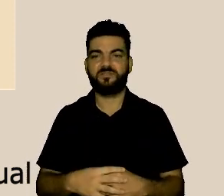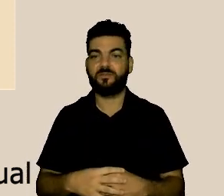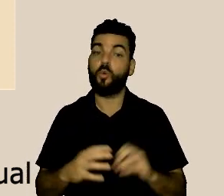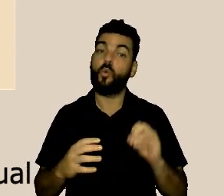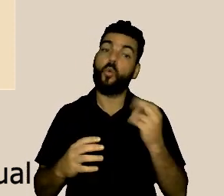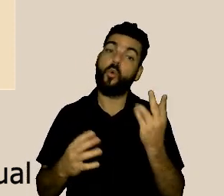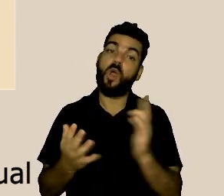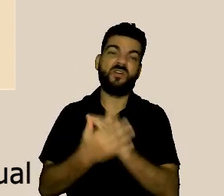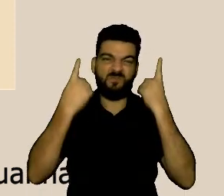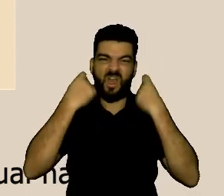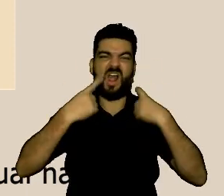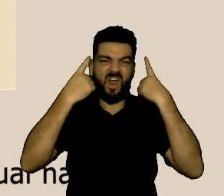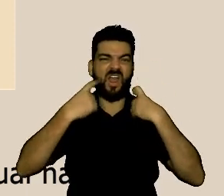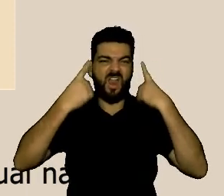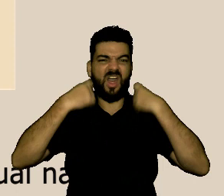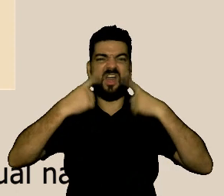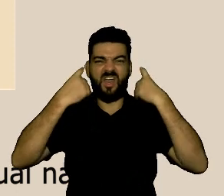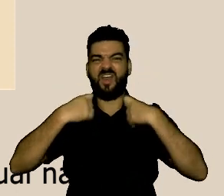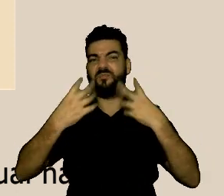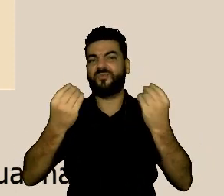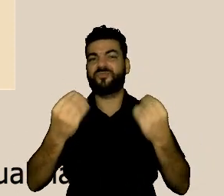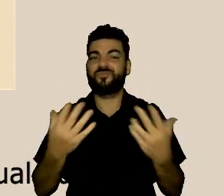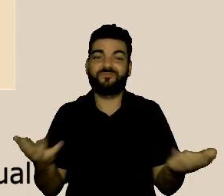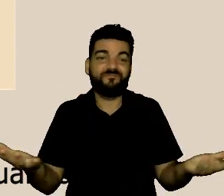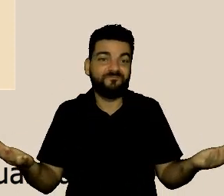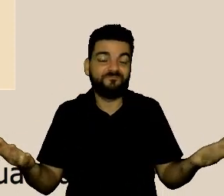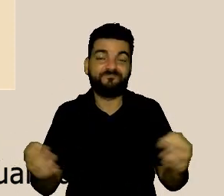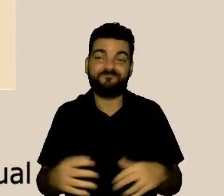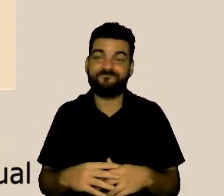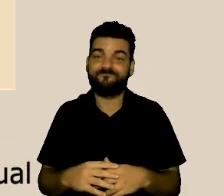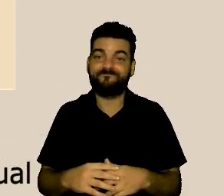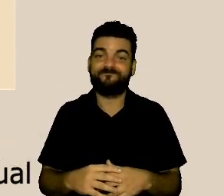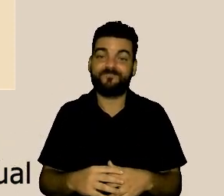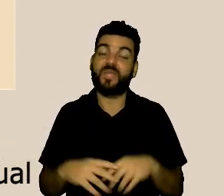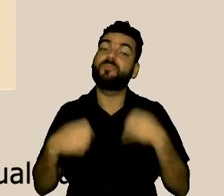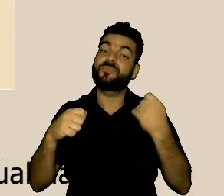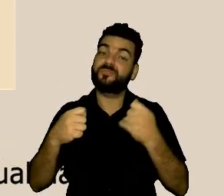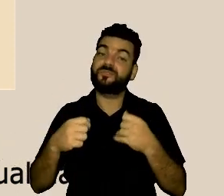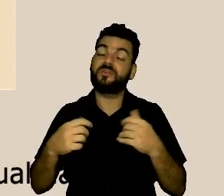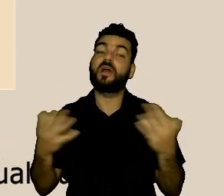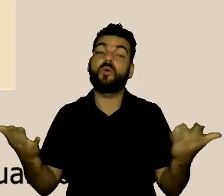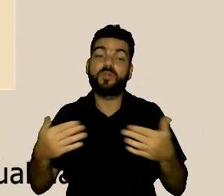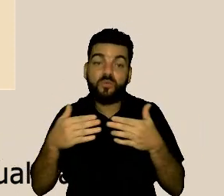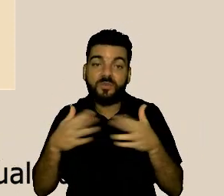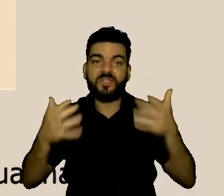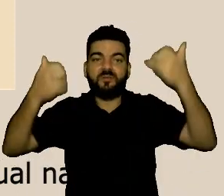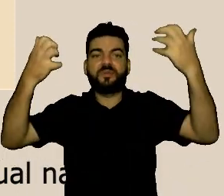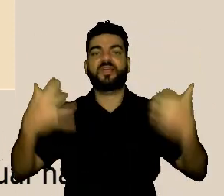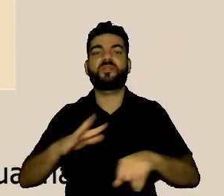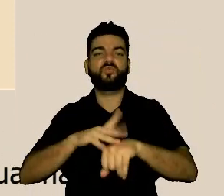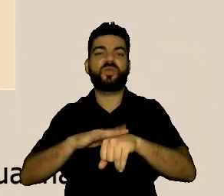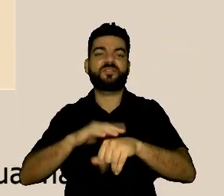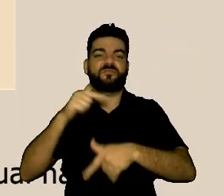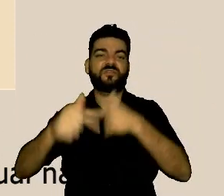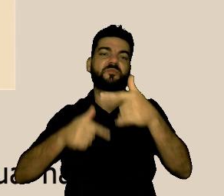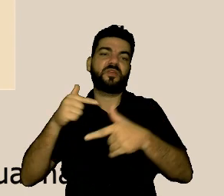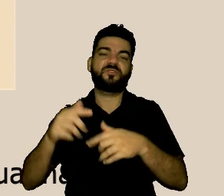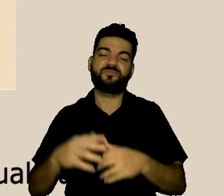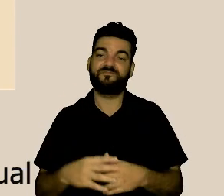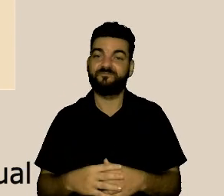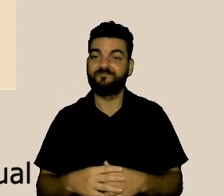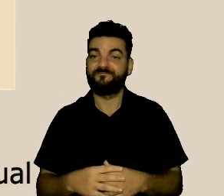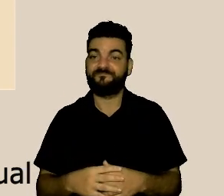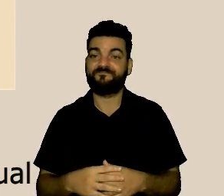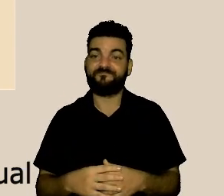Então, a partir daí começa-se a falar do adoecimento no trabalho. A